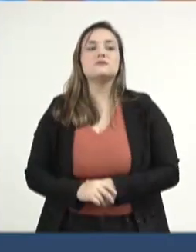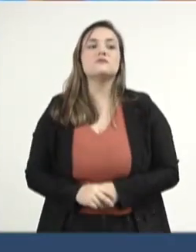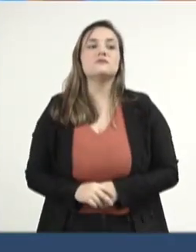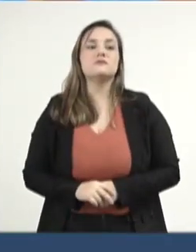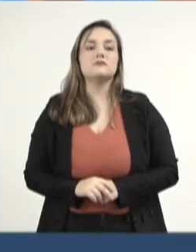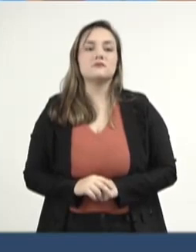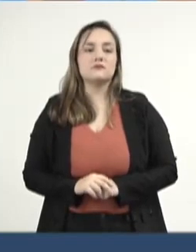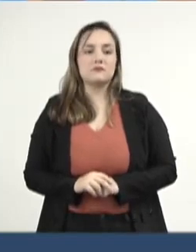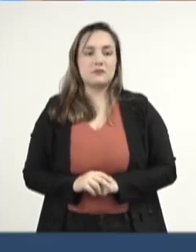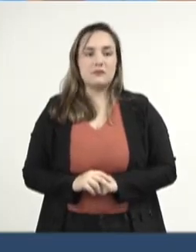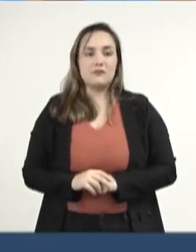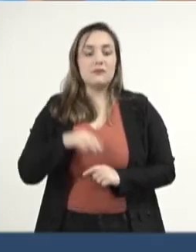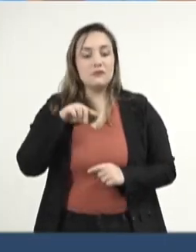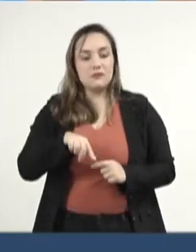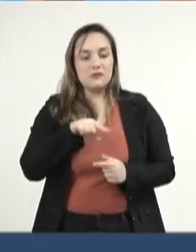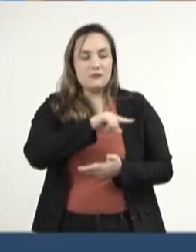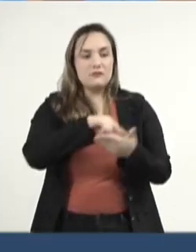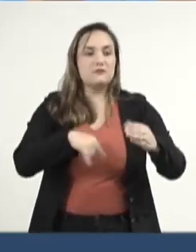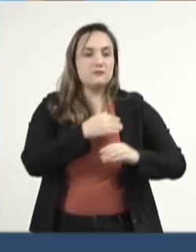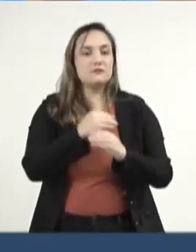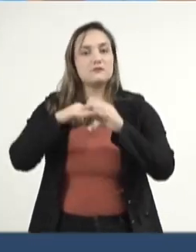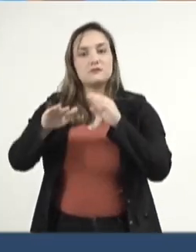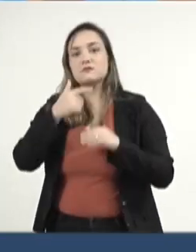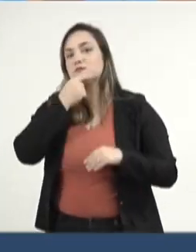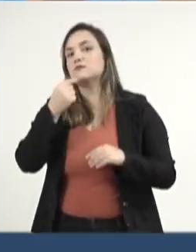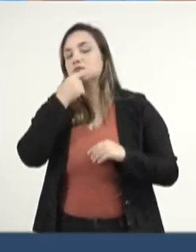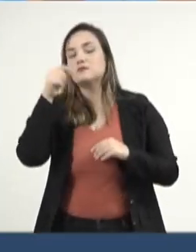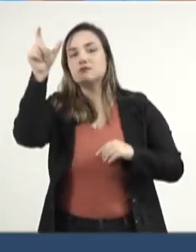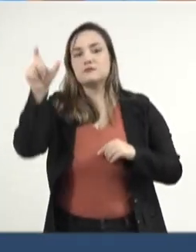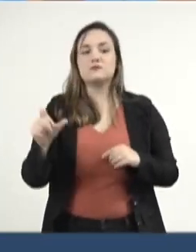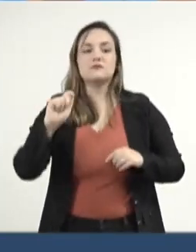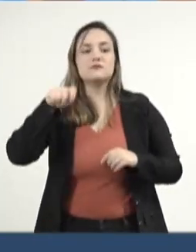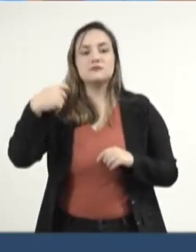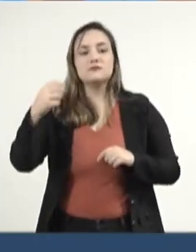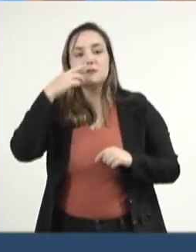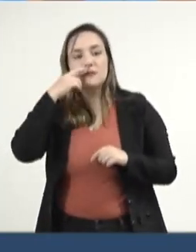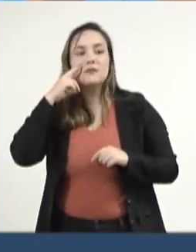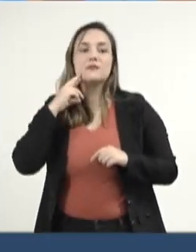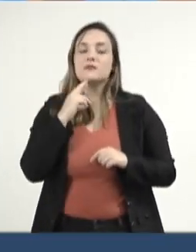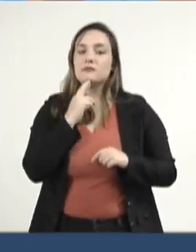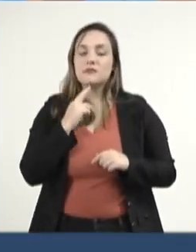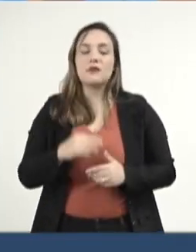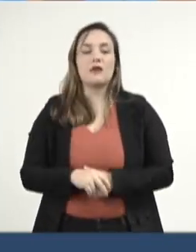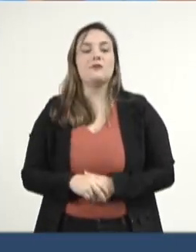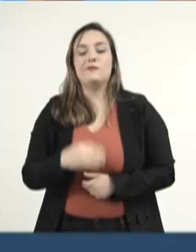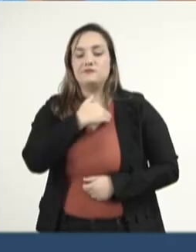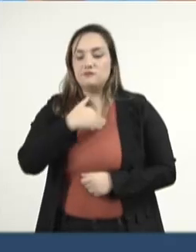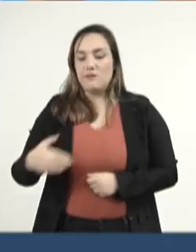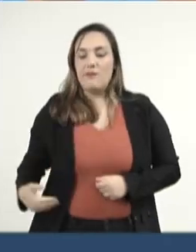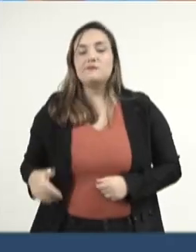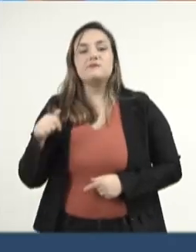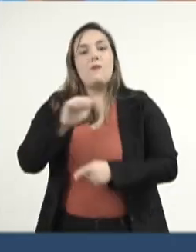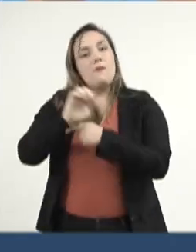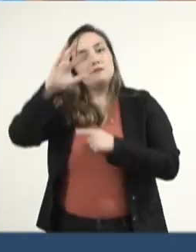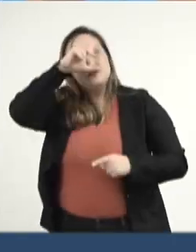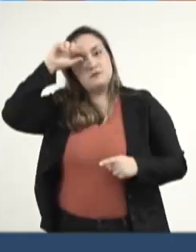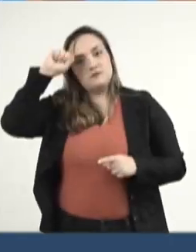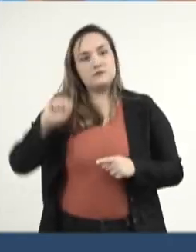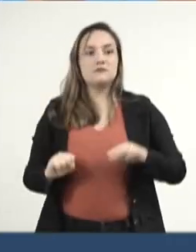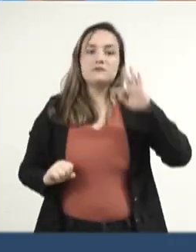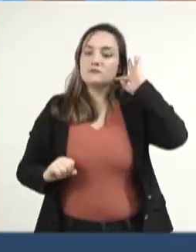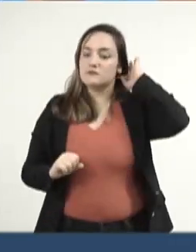encaminhado, expediente deste poder legislativo, o excelentíssimo senhor Eduardo Corrêa Riedel, governador do estado do Mato Grosso do Sul,